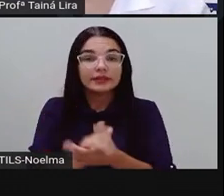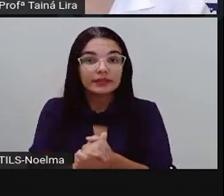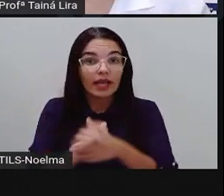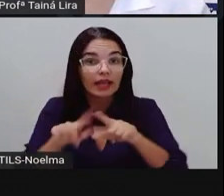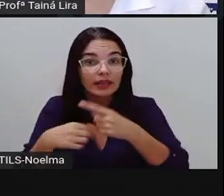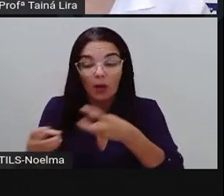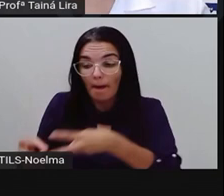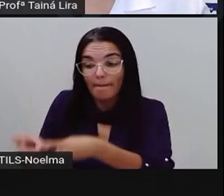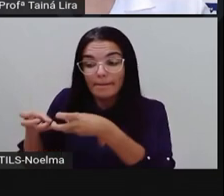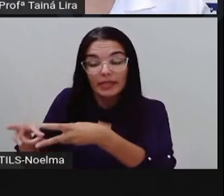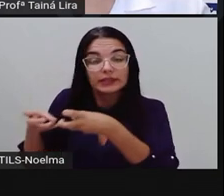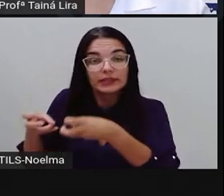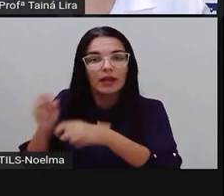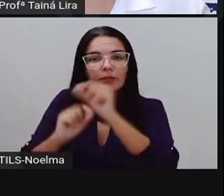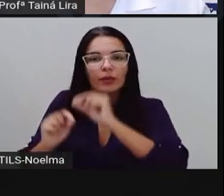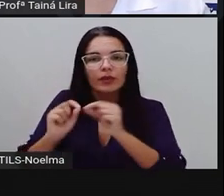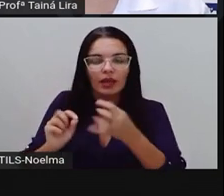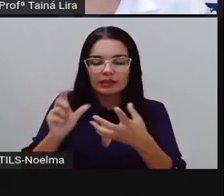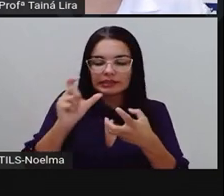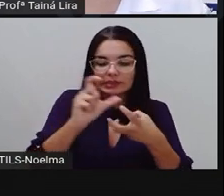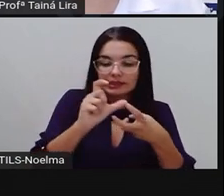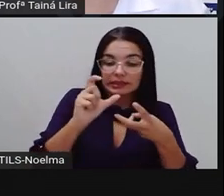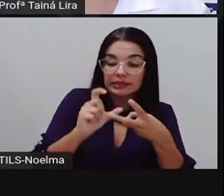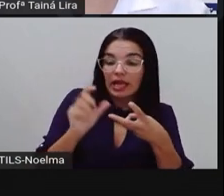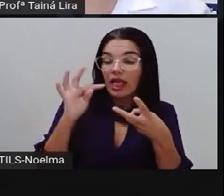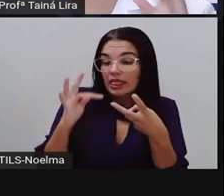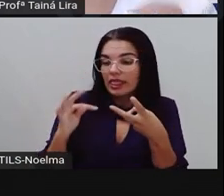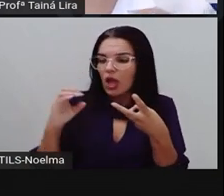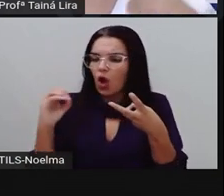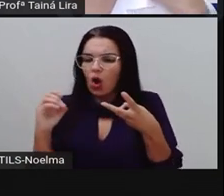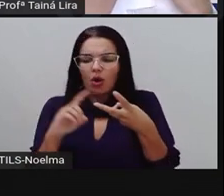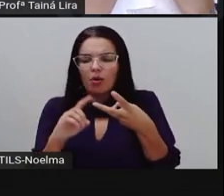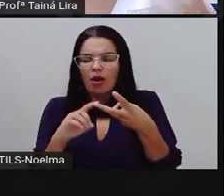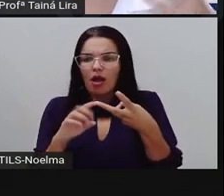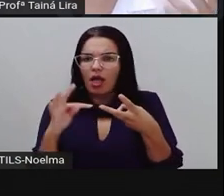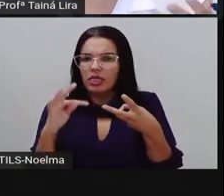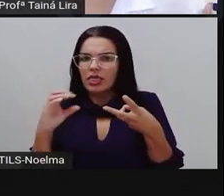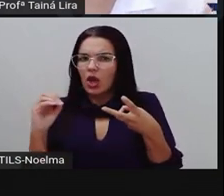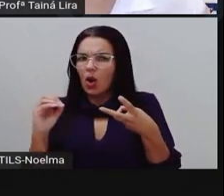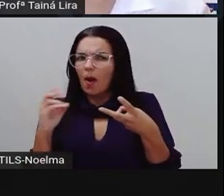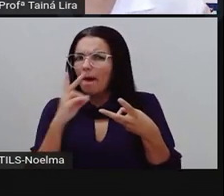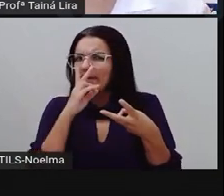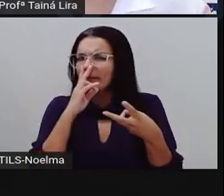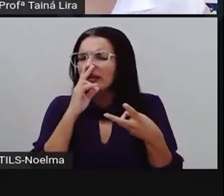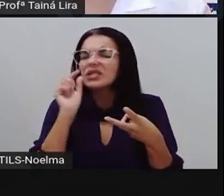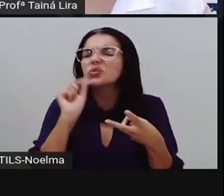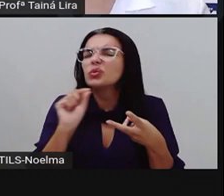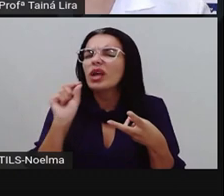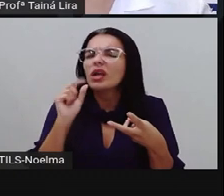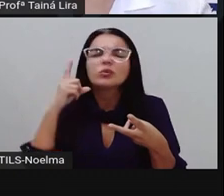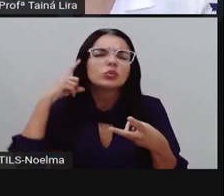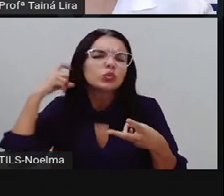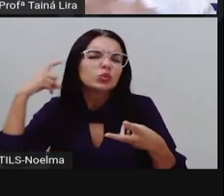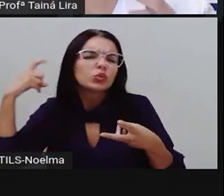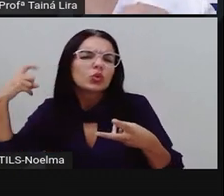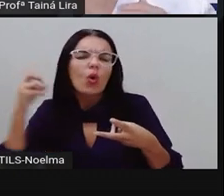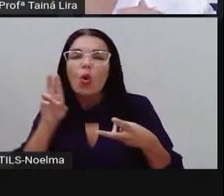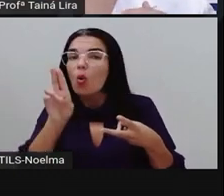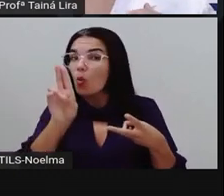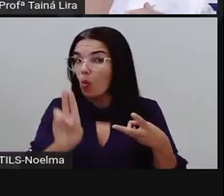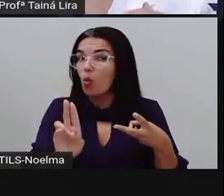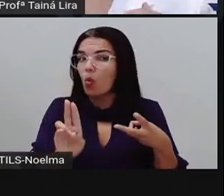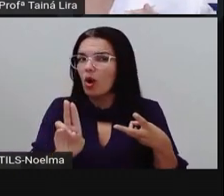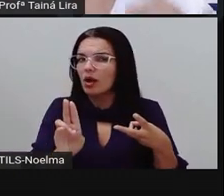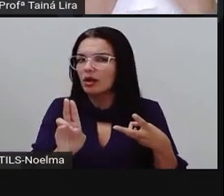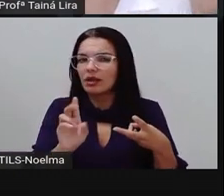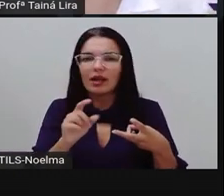essa sílaba aqui, ó, que é formada pelo T e o ó, ela parece aí ter um som de u. Não é? A gente não pronuncia aí